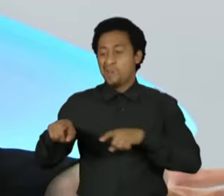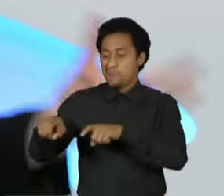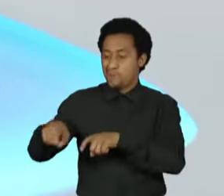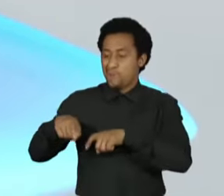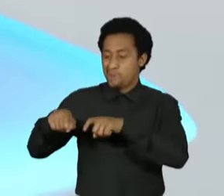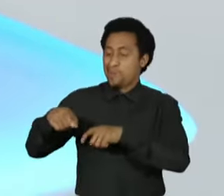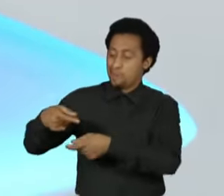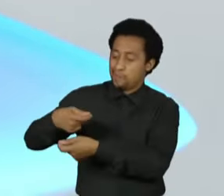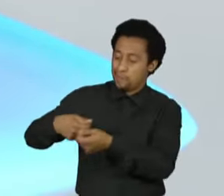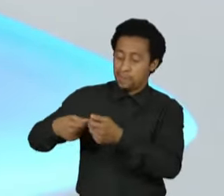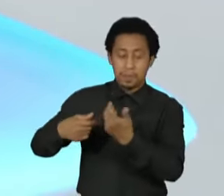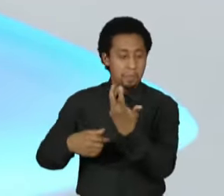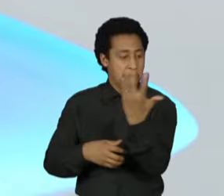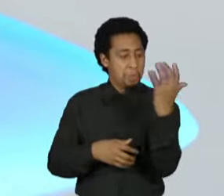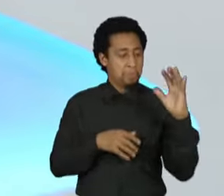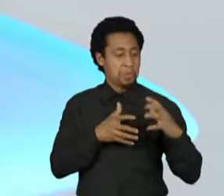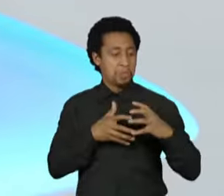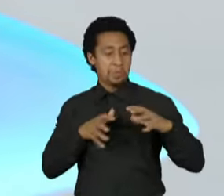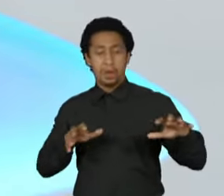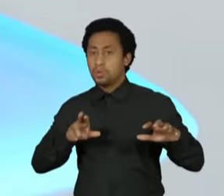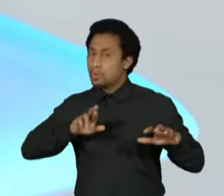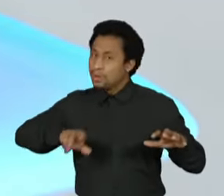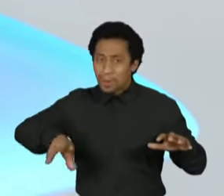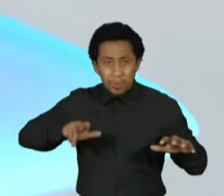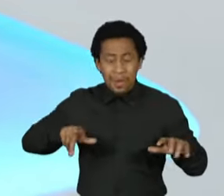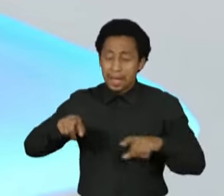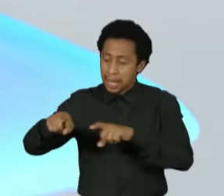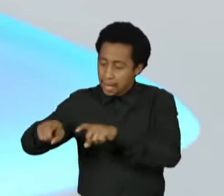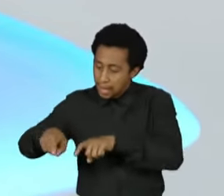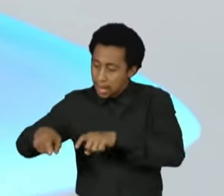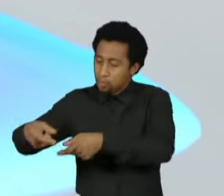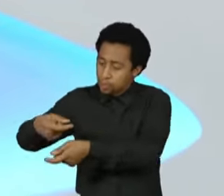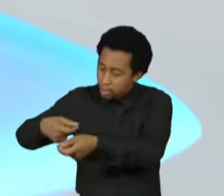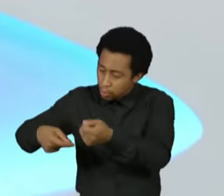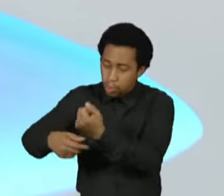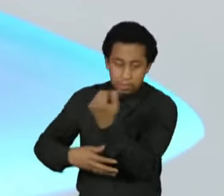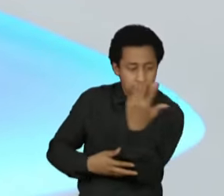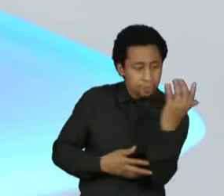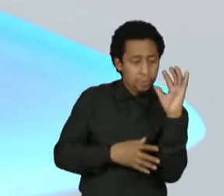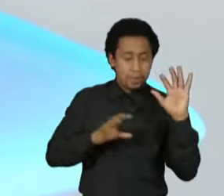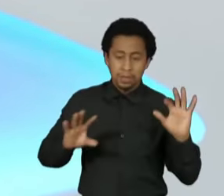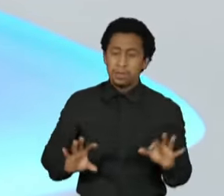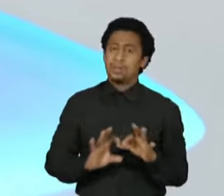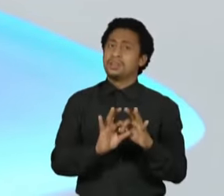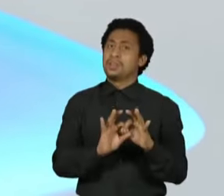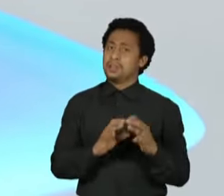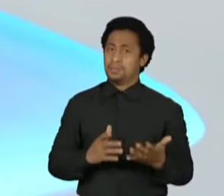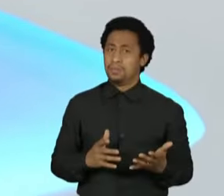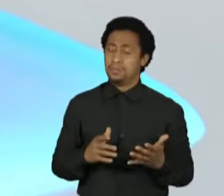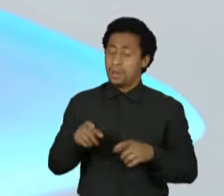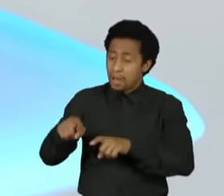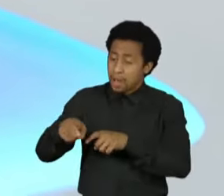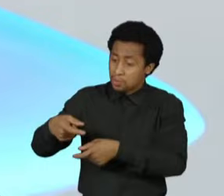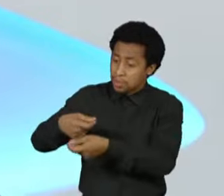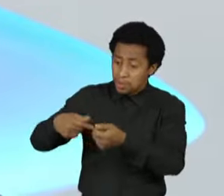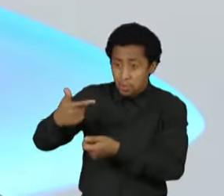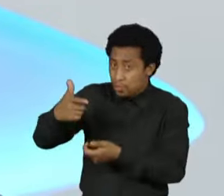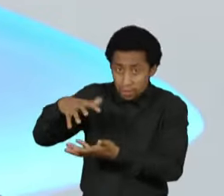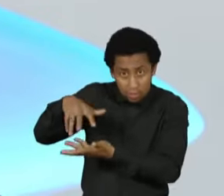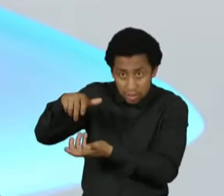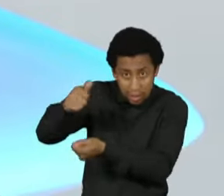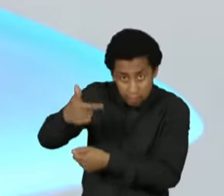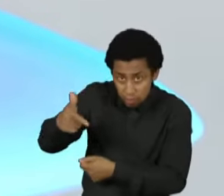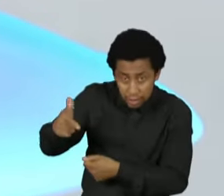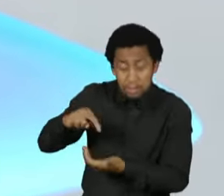é uma coisa ou outra, são as duas coisas ao mesmo tempo. O agronegócio que não é sustentável, ele não pertence à agra, ele é criminoso.